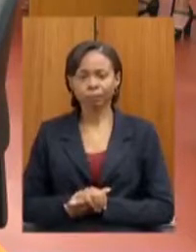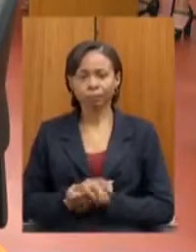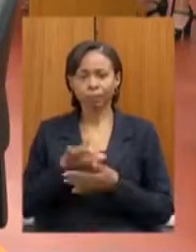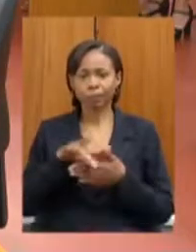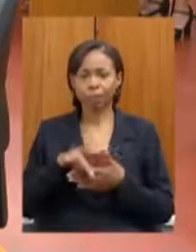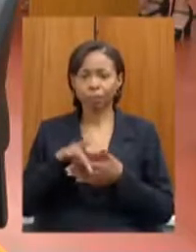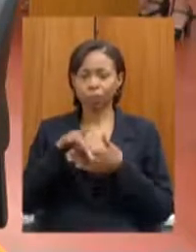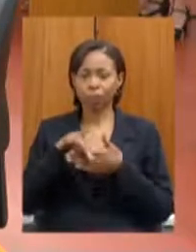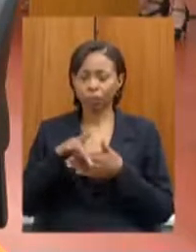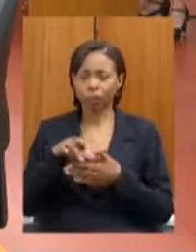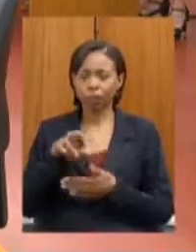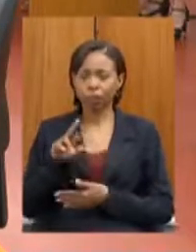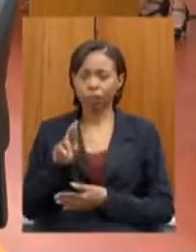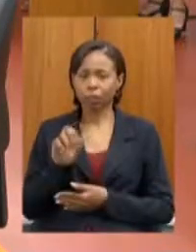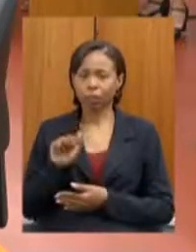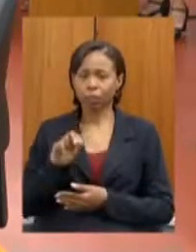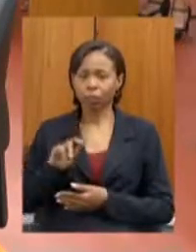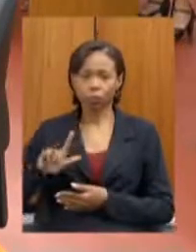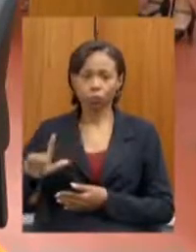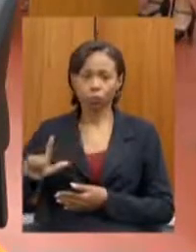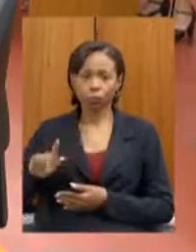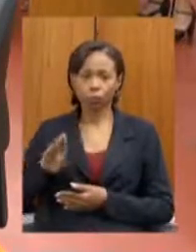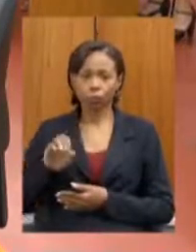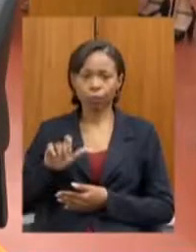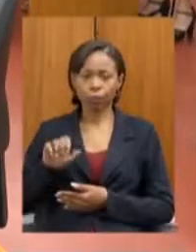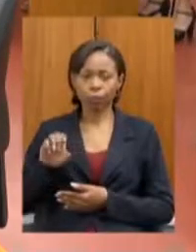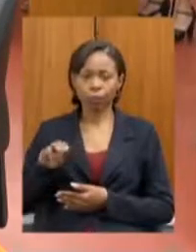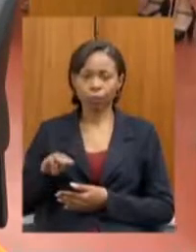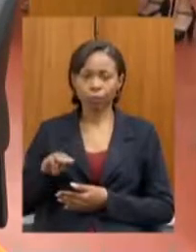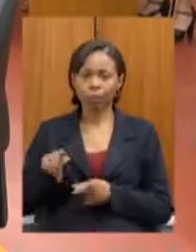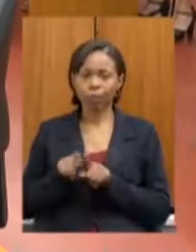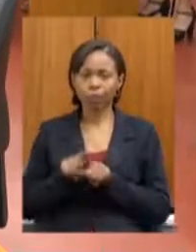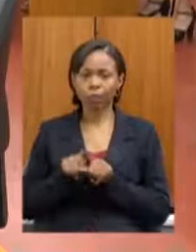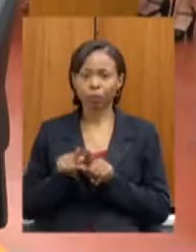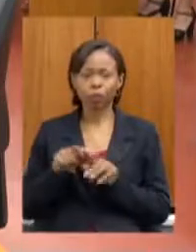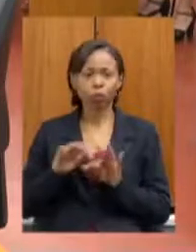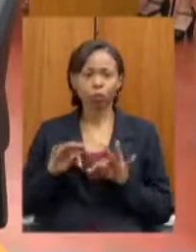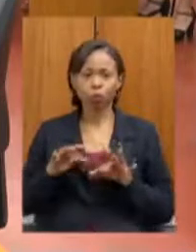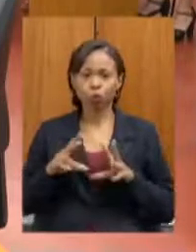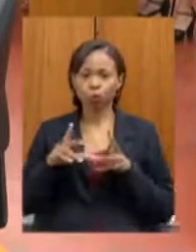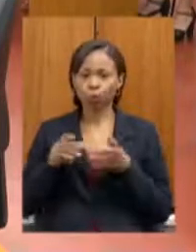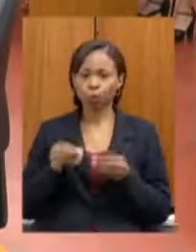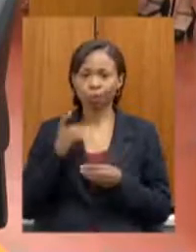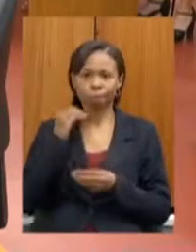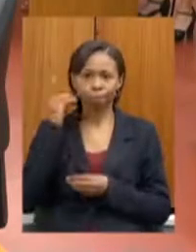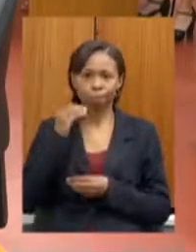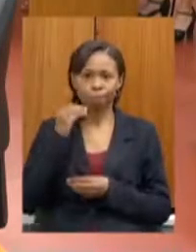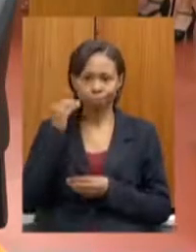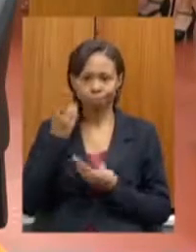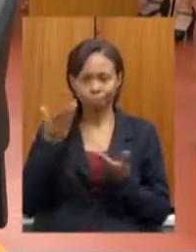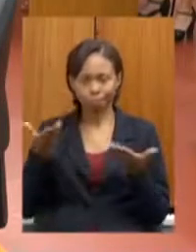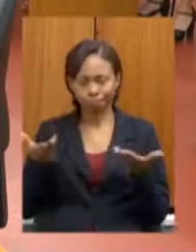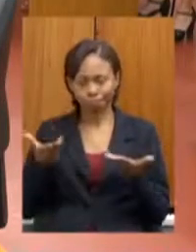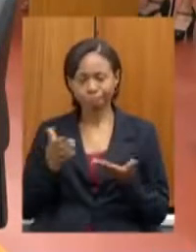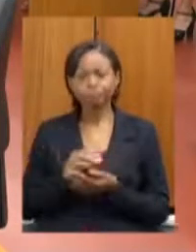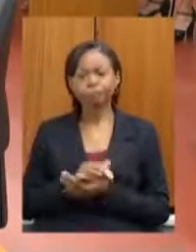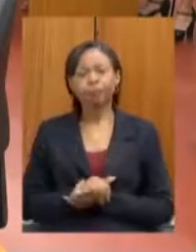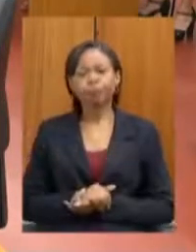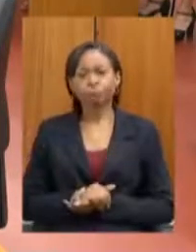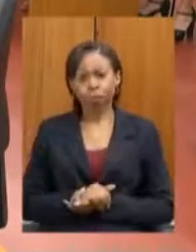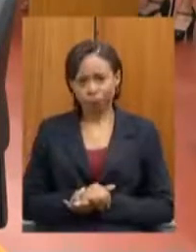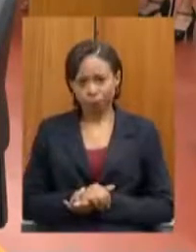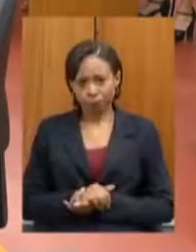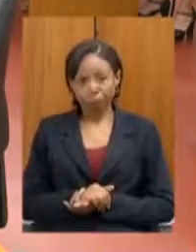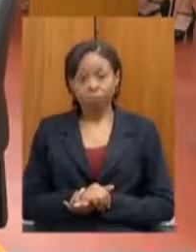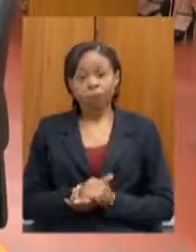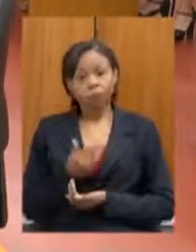Raul Belém demais deputados e deputadas presentes nessa reunião empresário secretário eu venho tratar